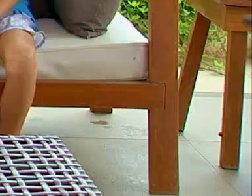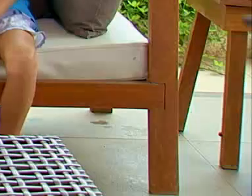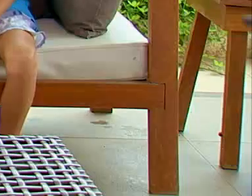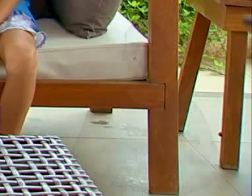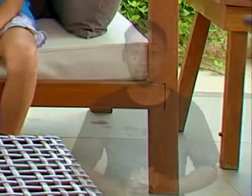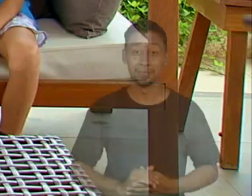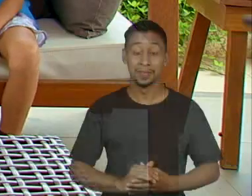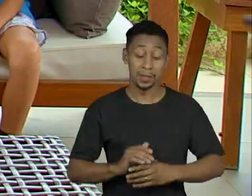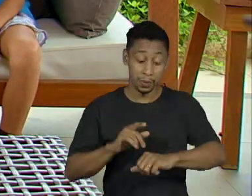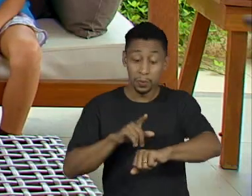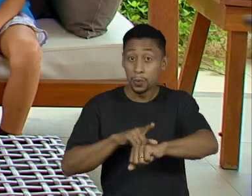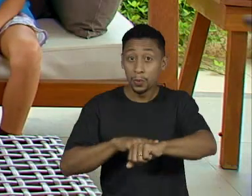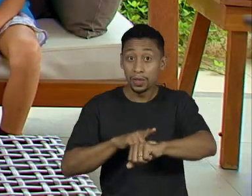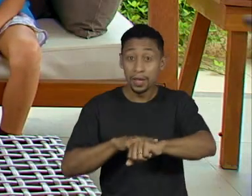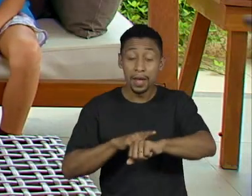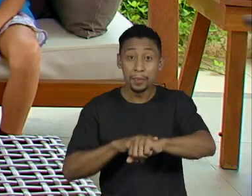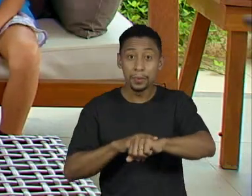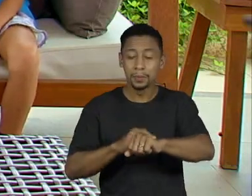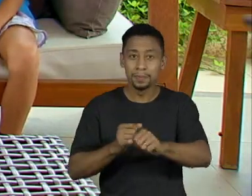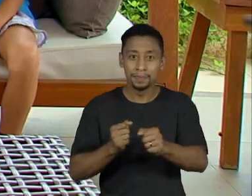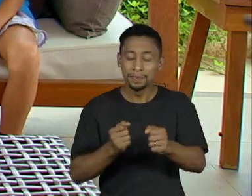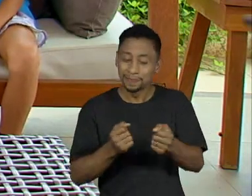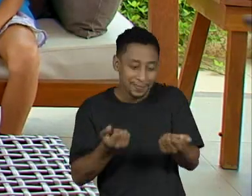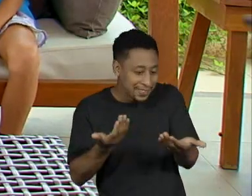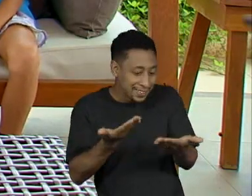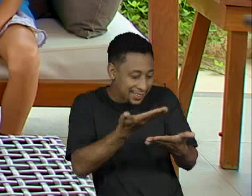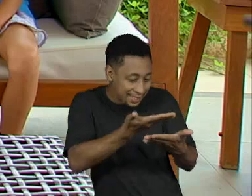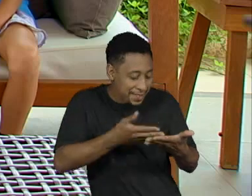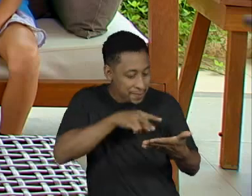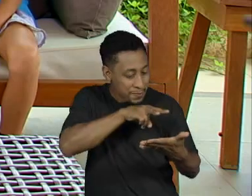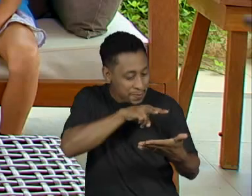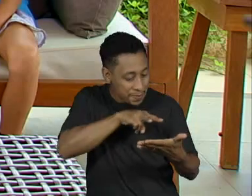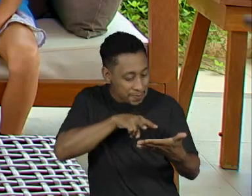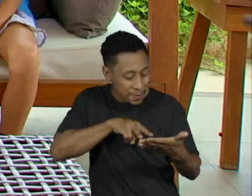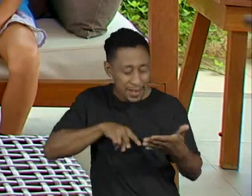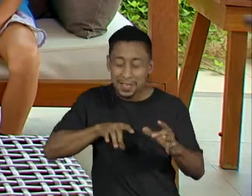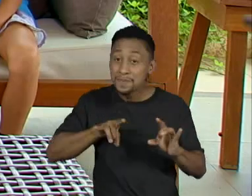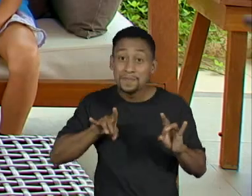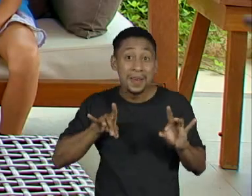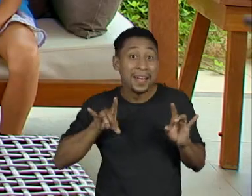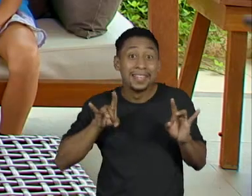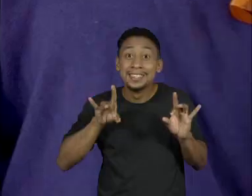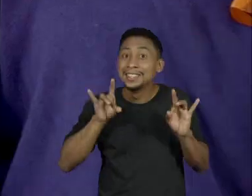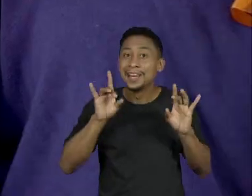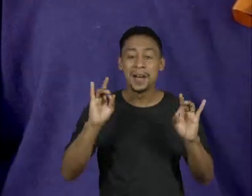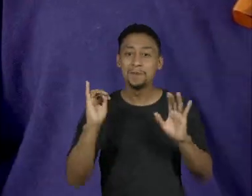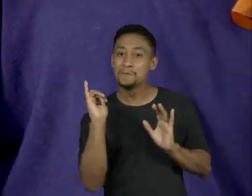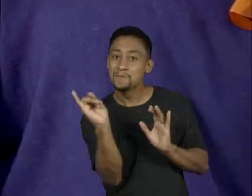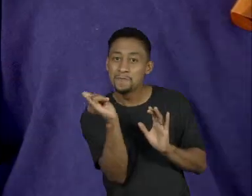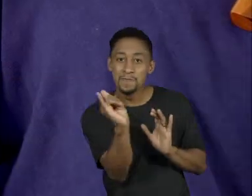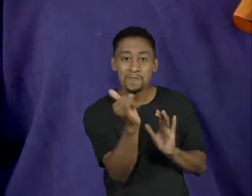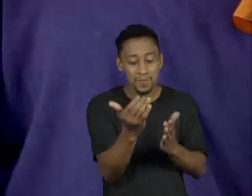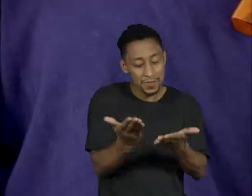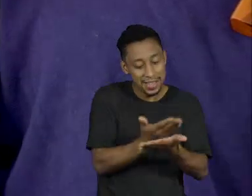O tempo ganha um significado especial quando é navegado pelas histórias dos livros.